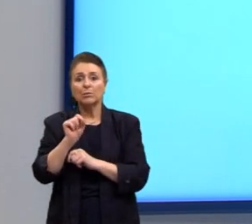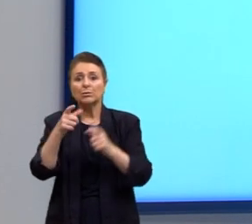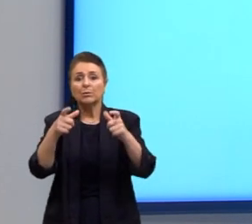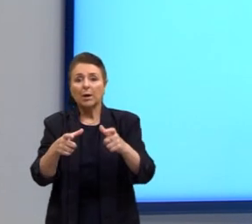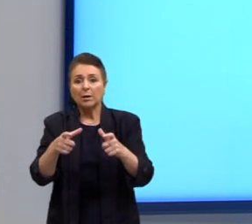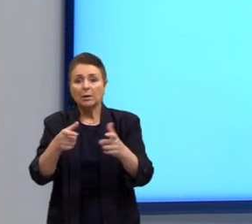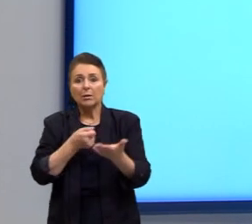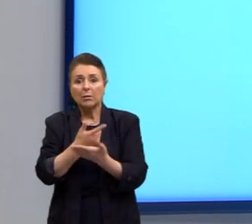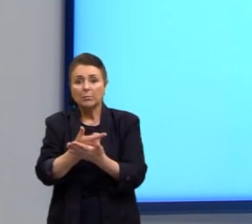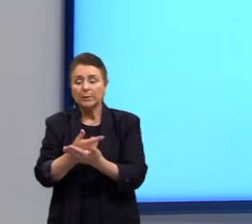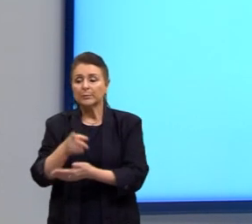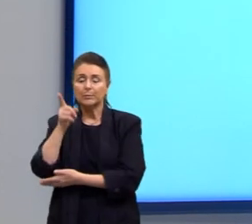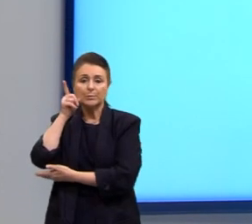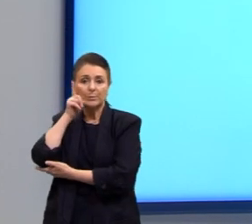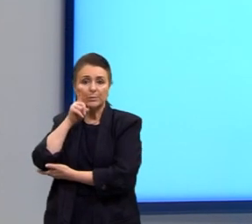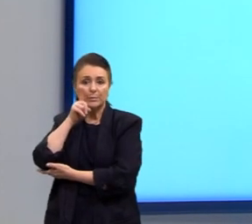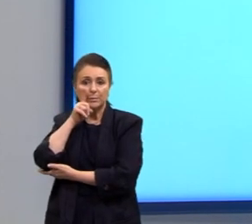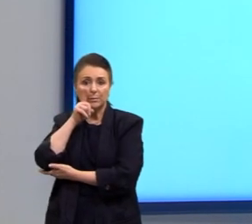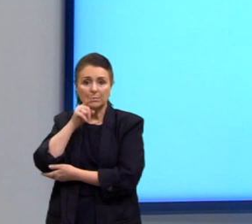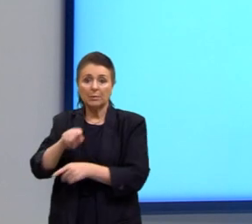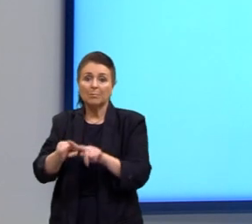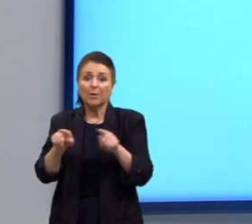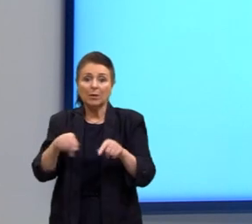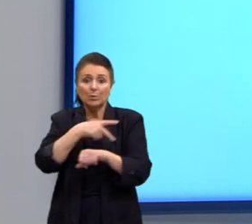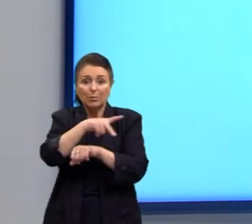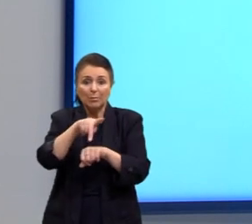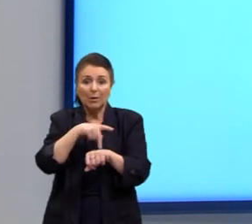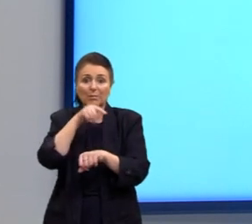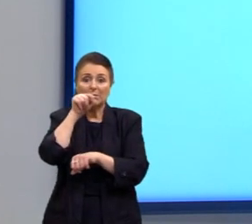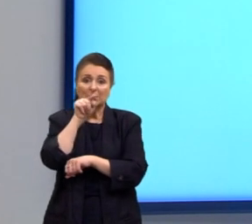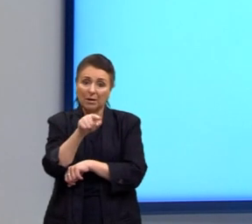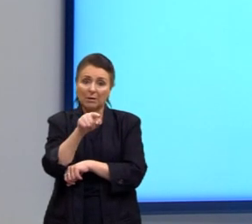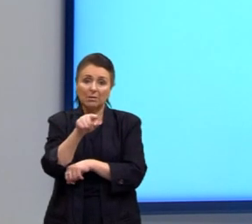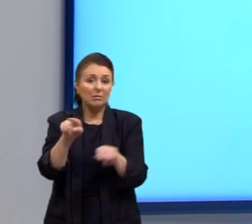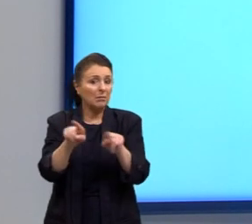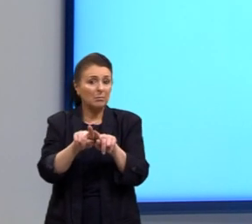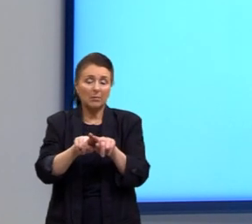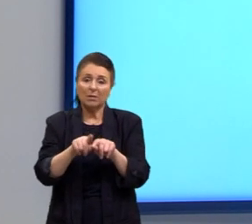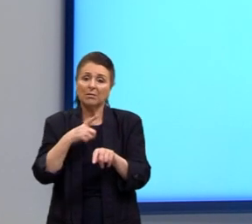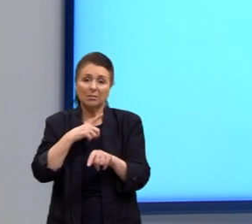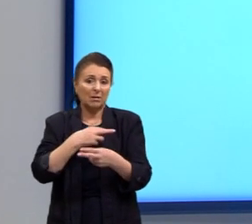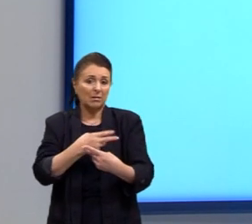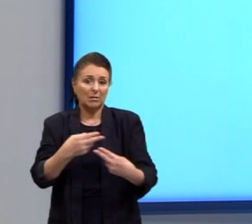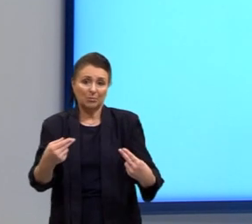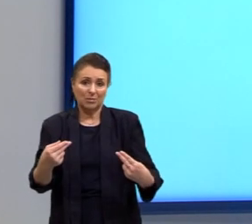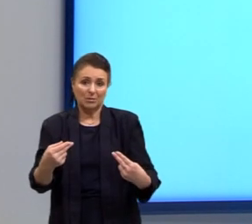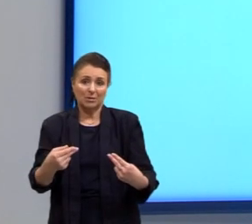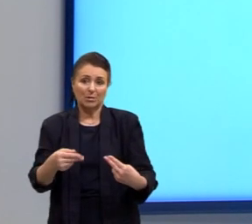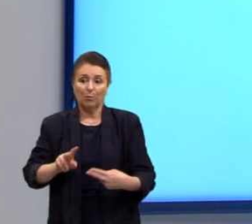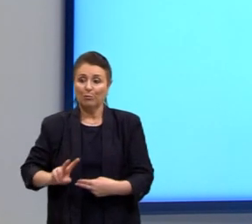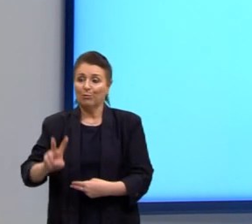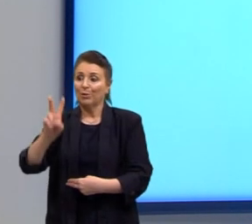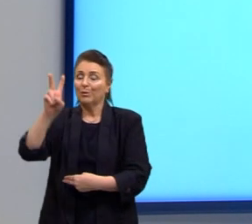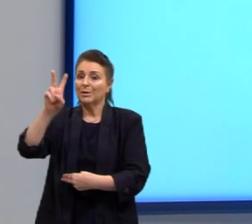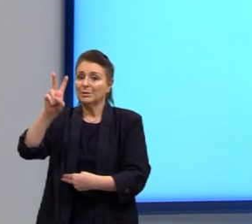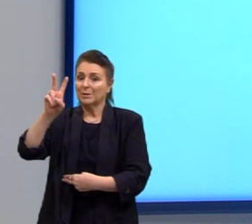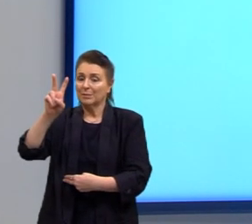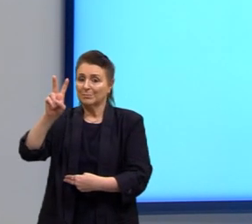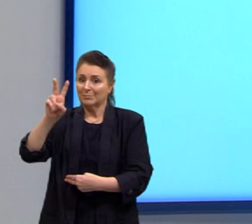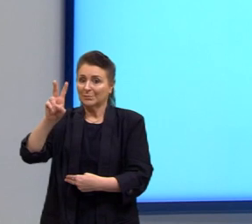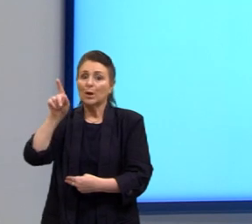Mesmo ele tendo um país tão rico quanto Guatemala. Fala, então, da supervalorização do estrangeiro,